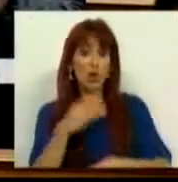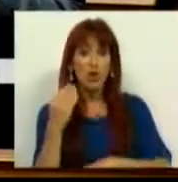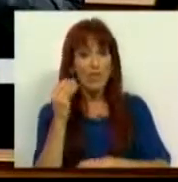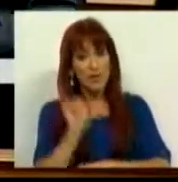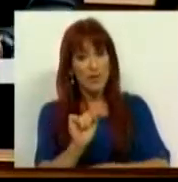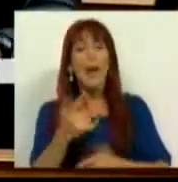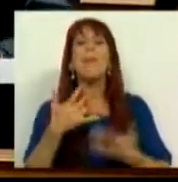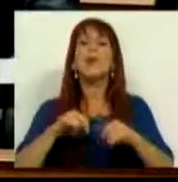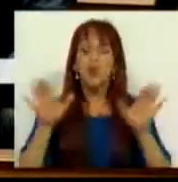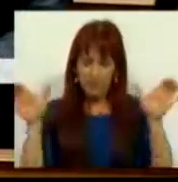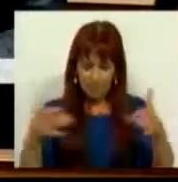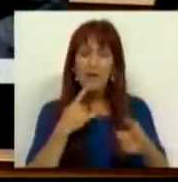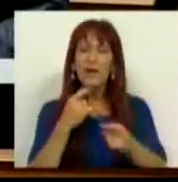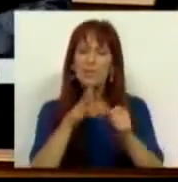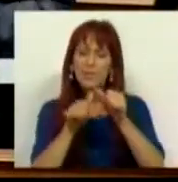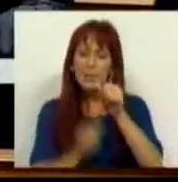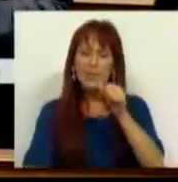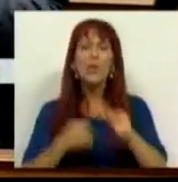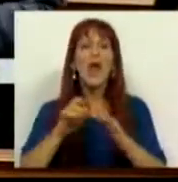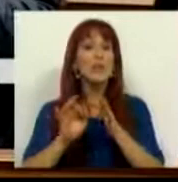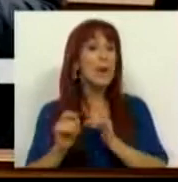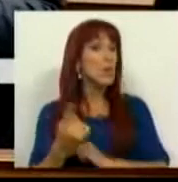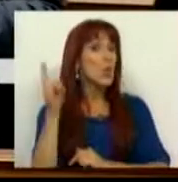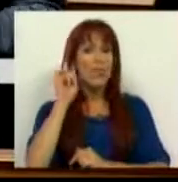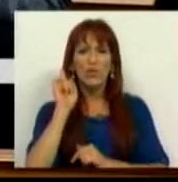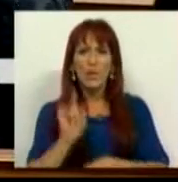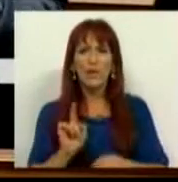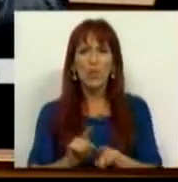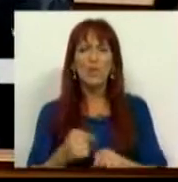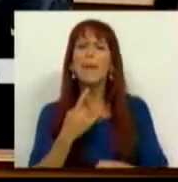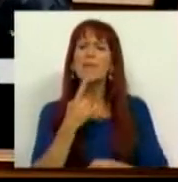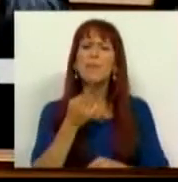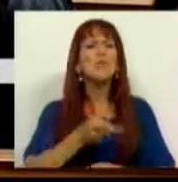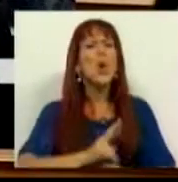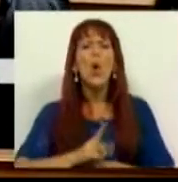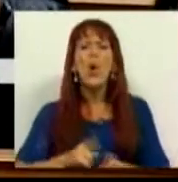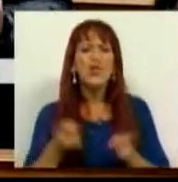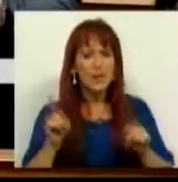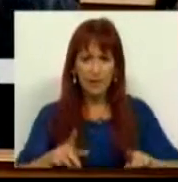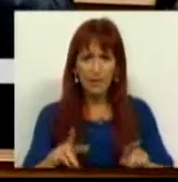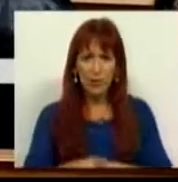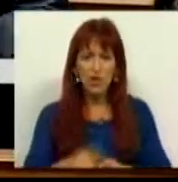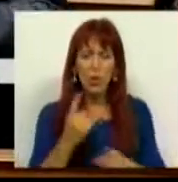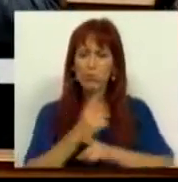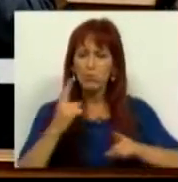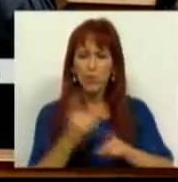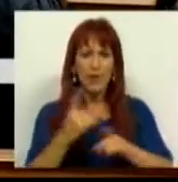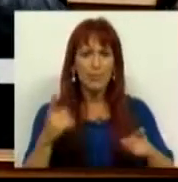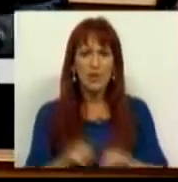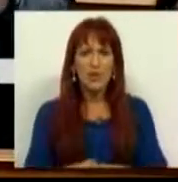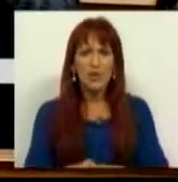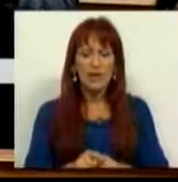jovens. Mas eu queria centrar a minha intervenção num aspecto que eu acho que é fundamental para entendermos quais são também as razões